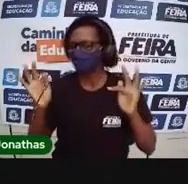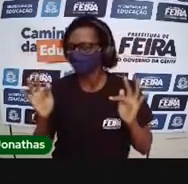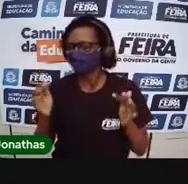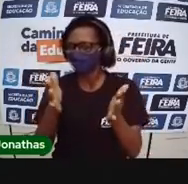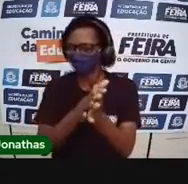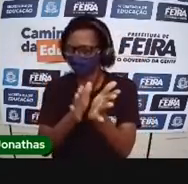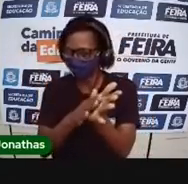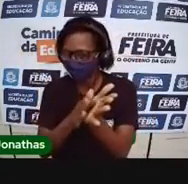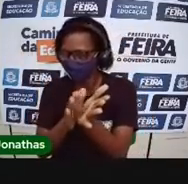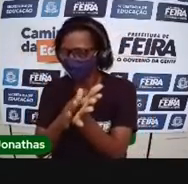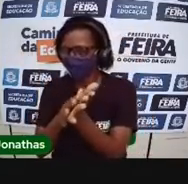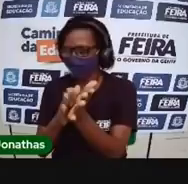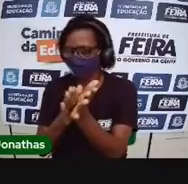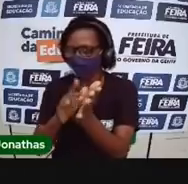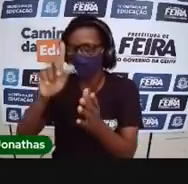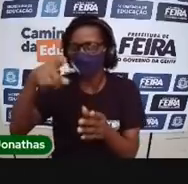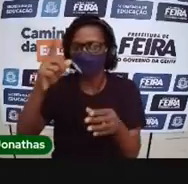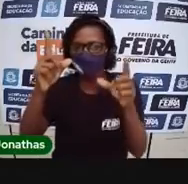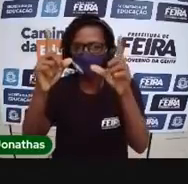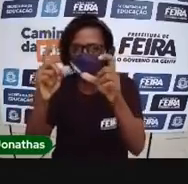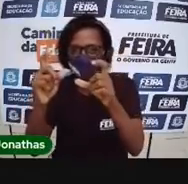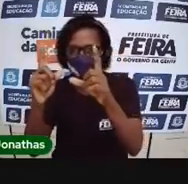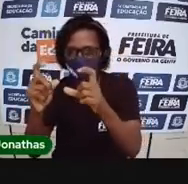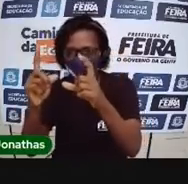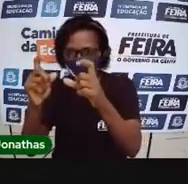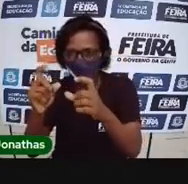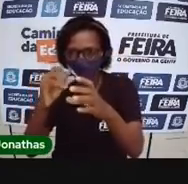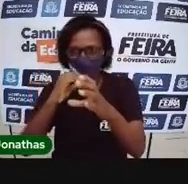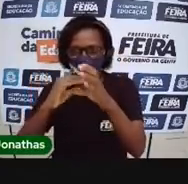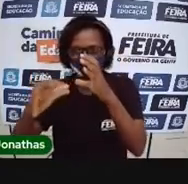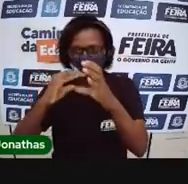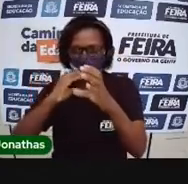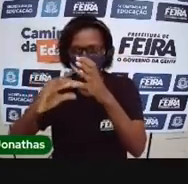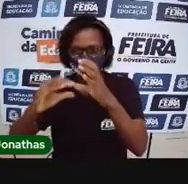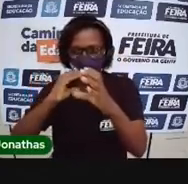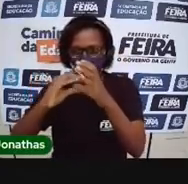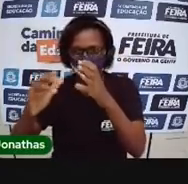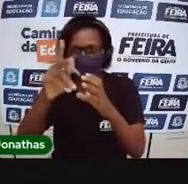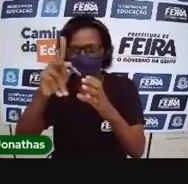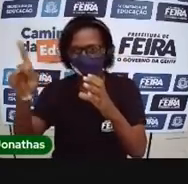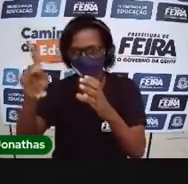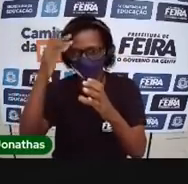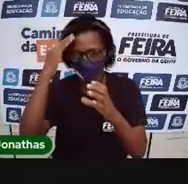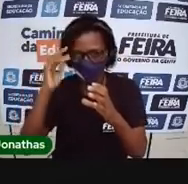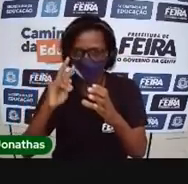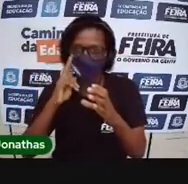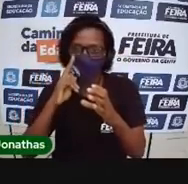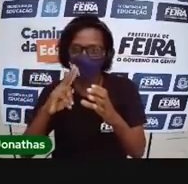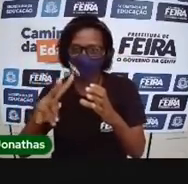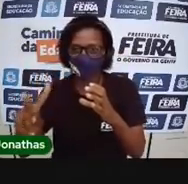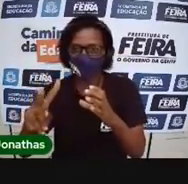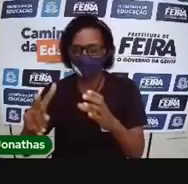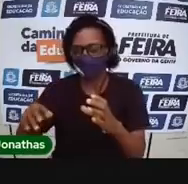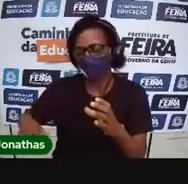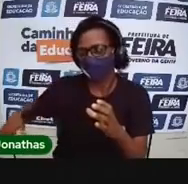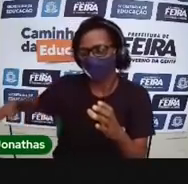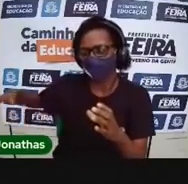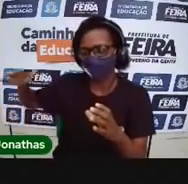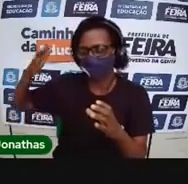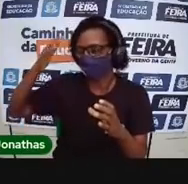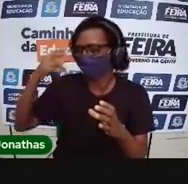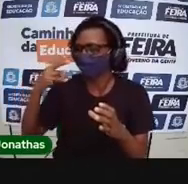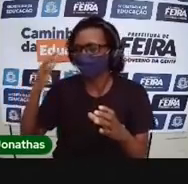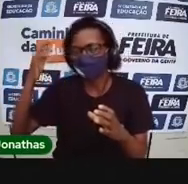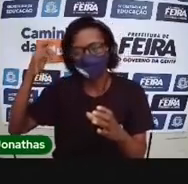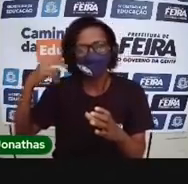esquece, manda foto para a sua professora. E as crianças que não podem mandar a foto, quando a pró pegar